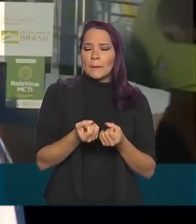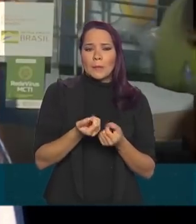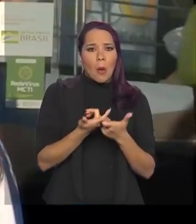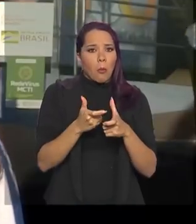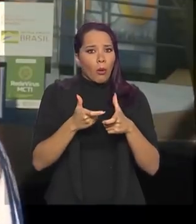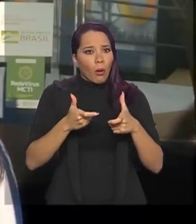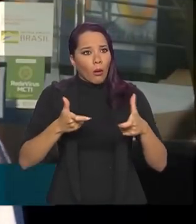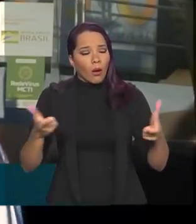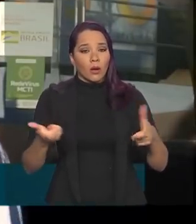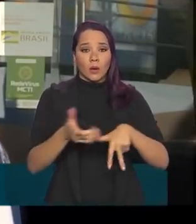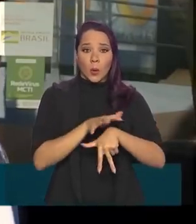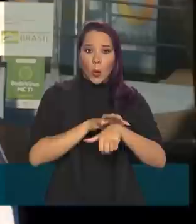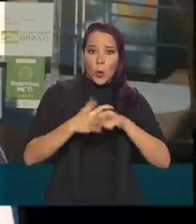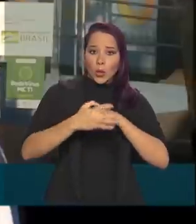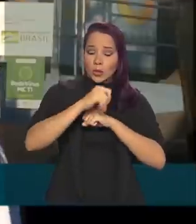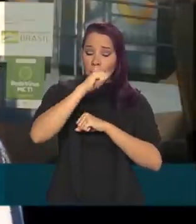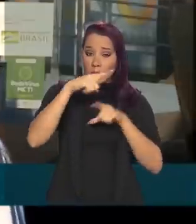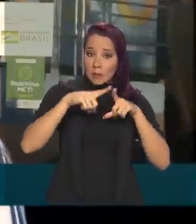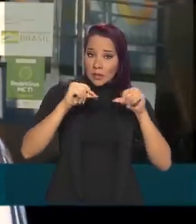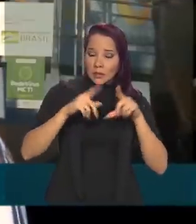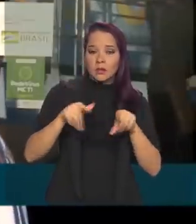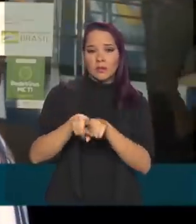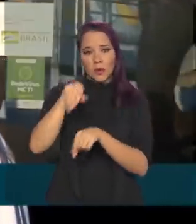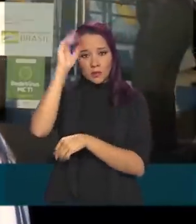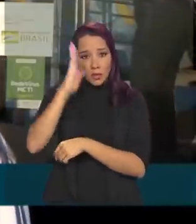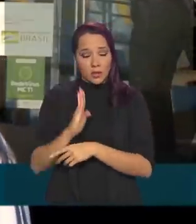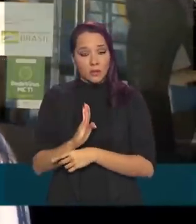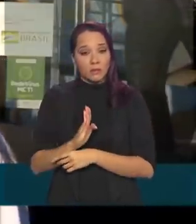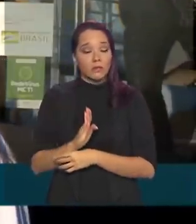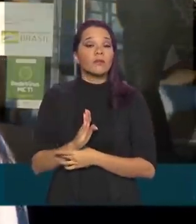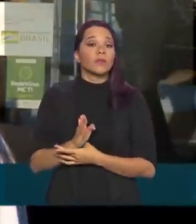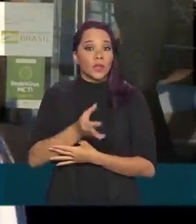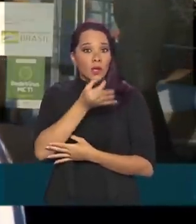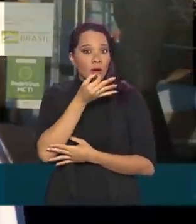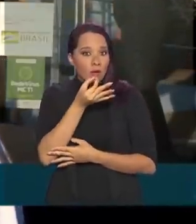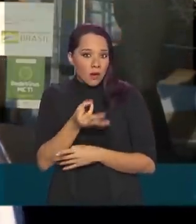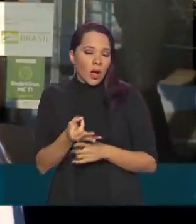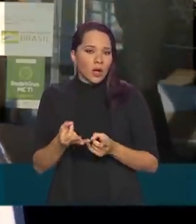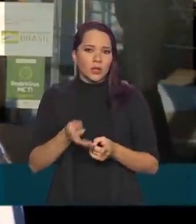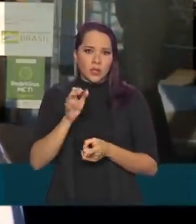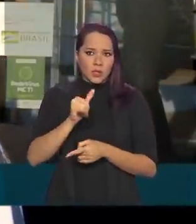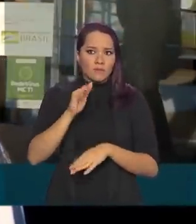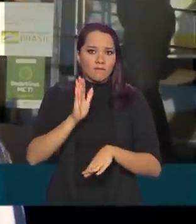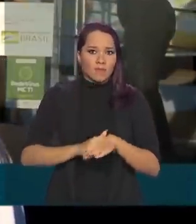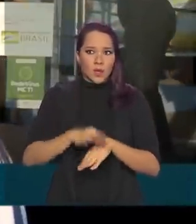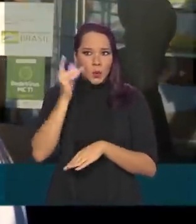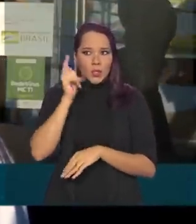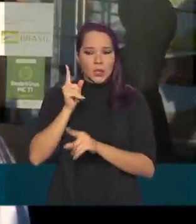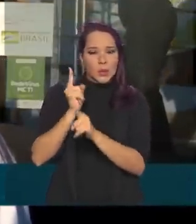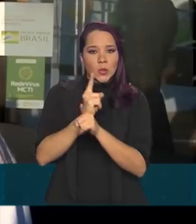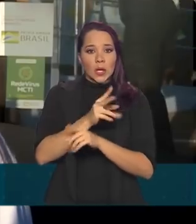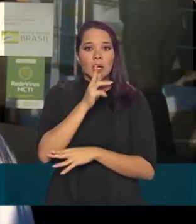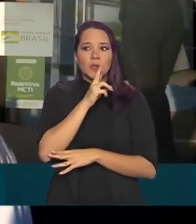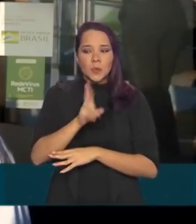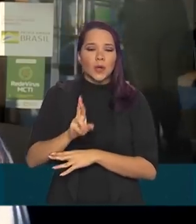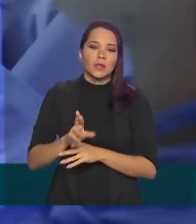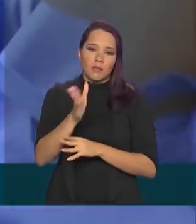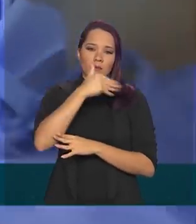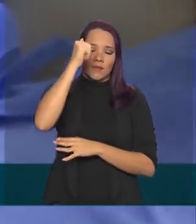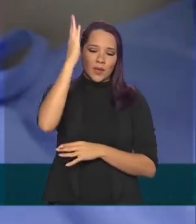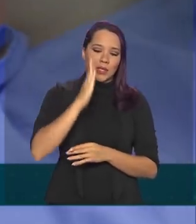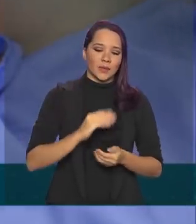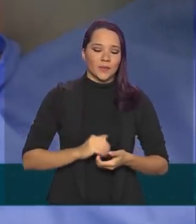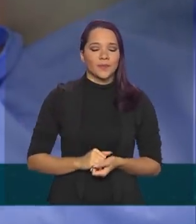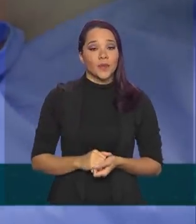em Brasília e também no Brasil, eu acho que quanto mais soluções a gente tiver, melhor para o Brasil.